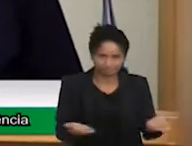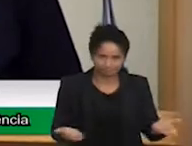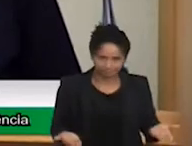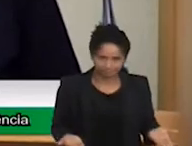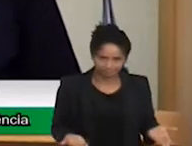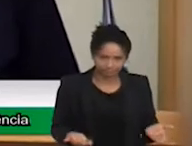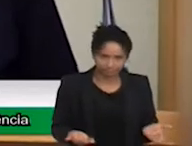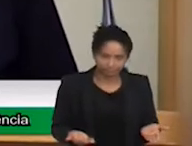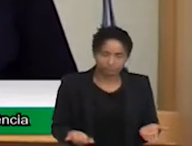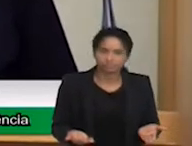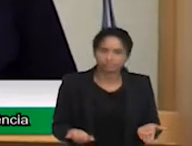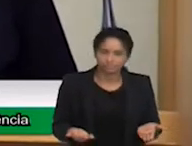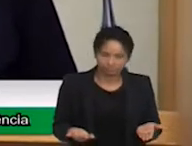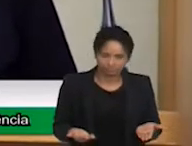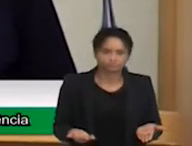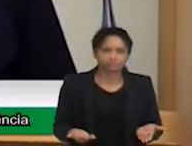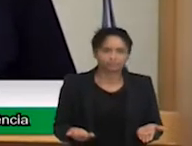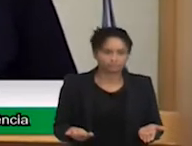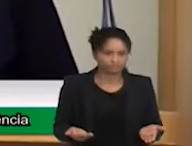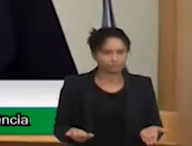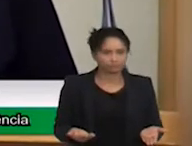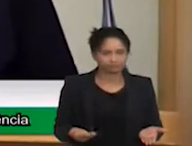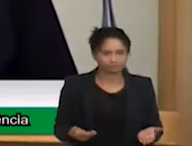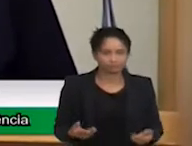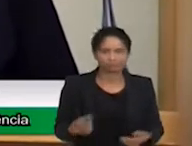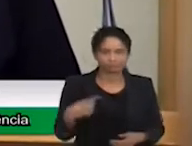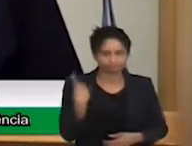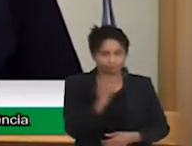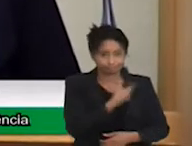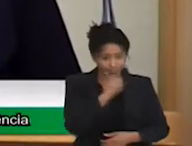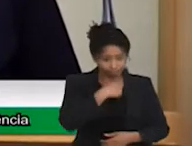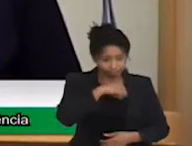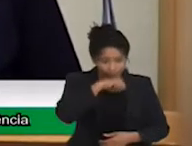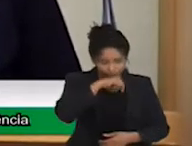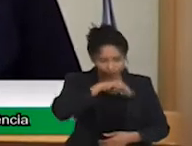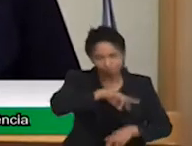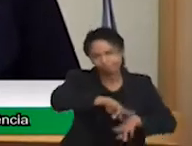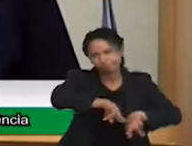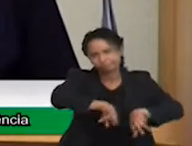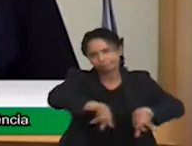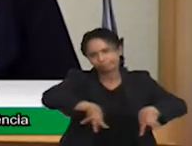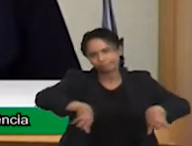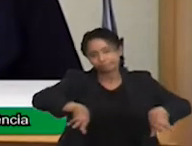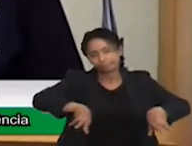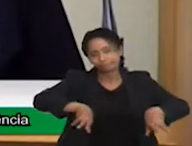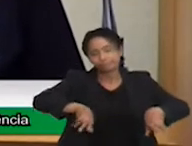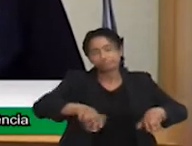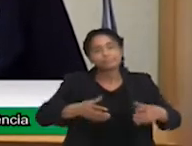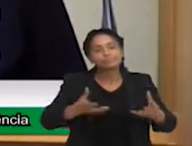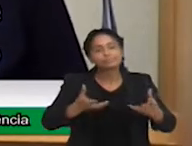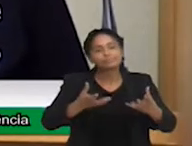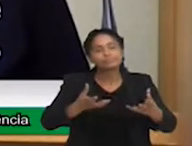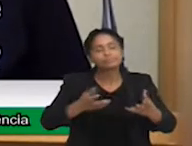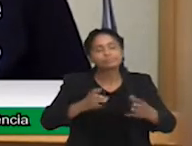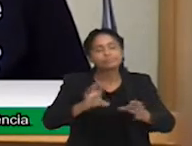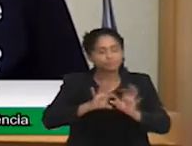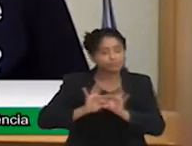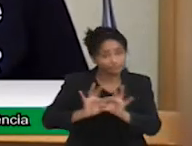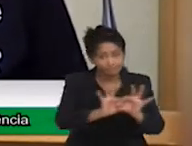que lhes será ofertado. somos muitas. Somos unidas e queremos voz,